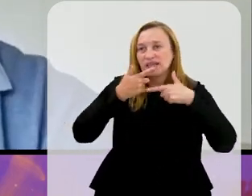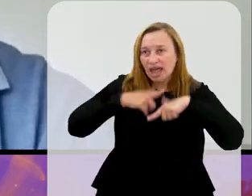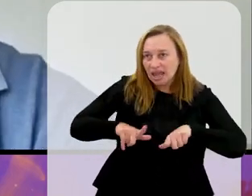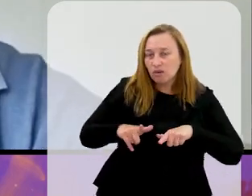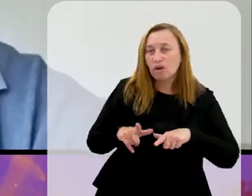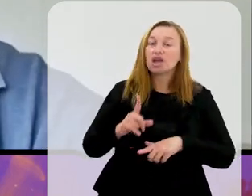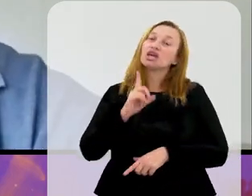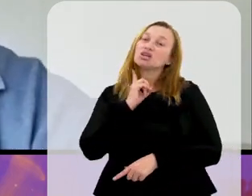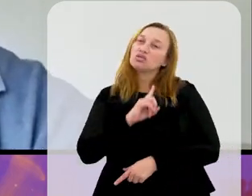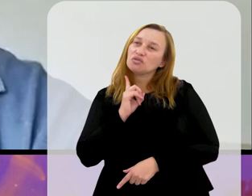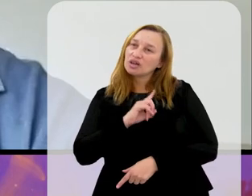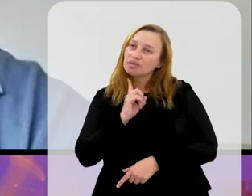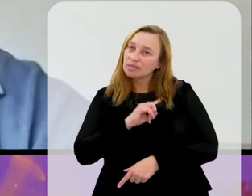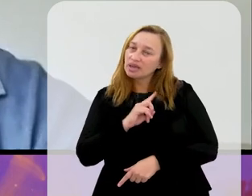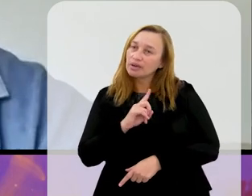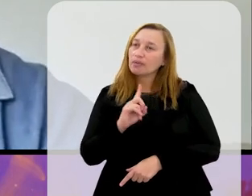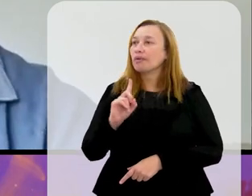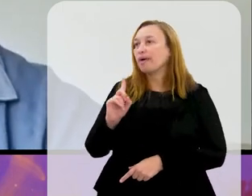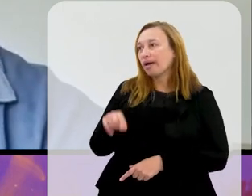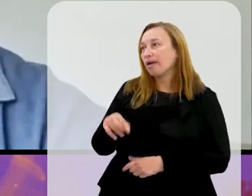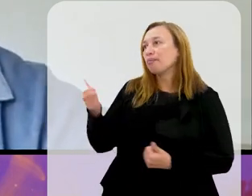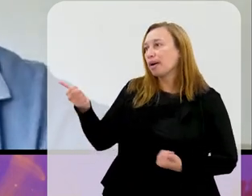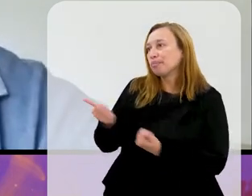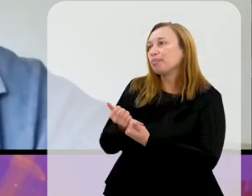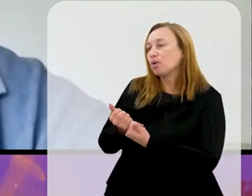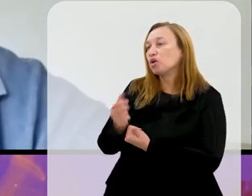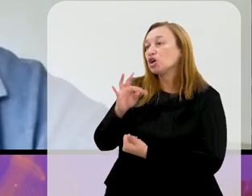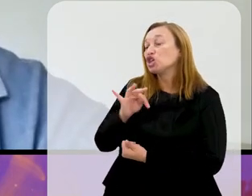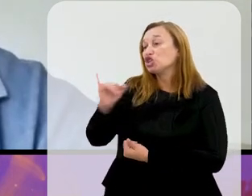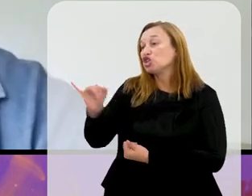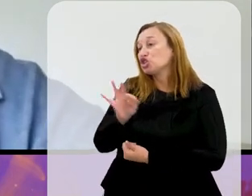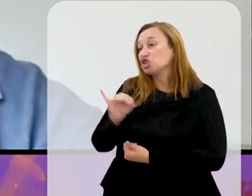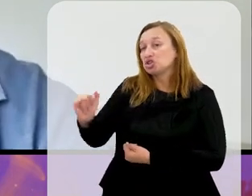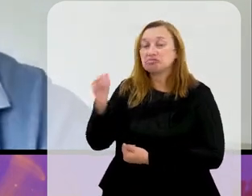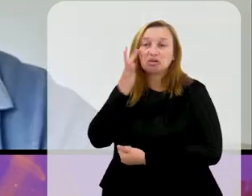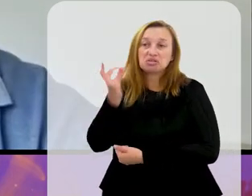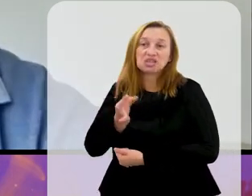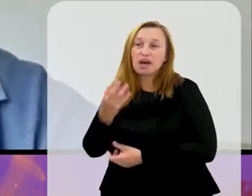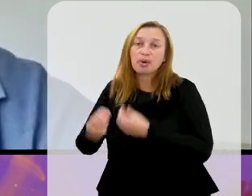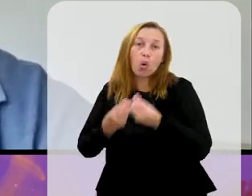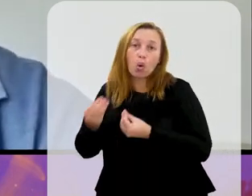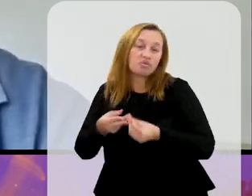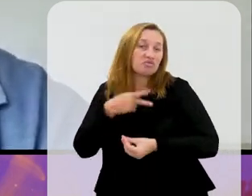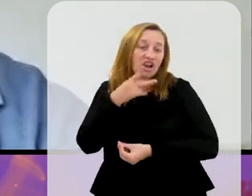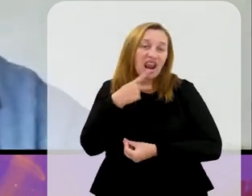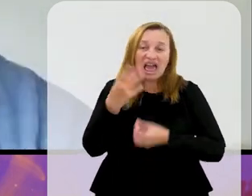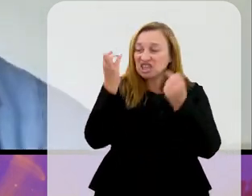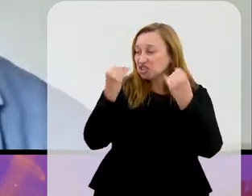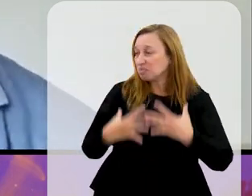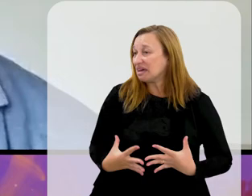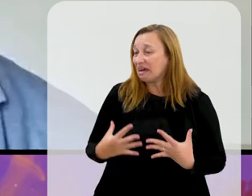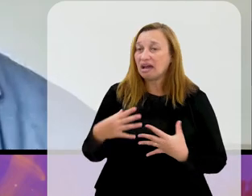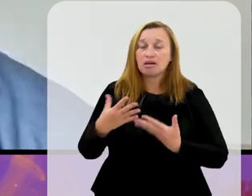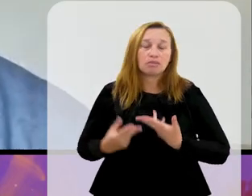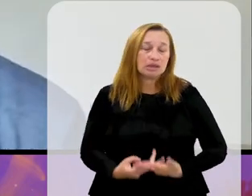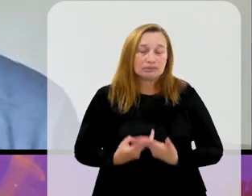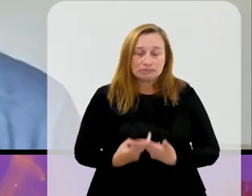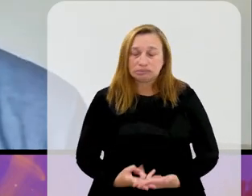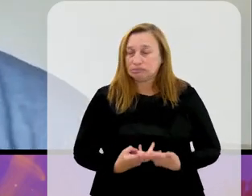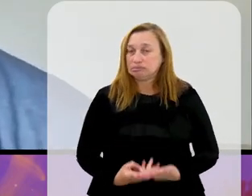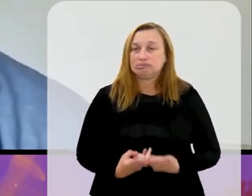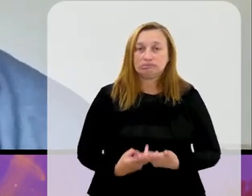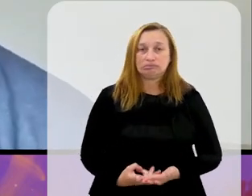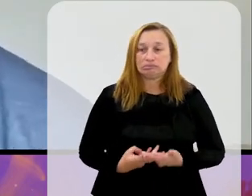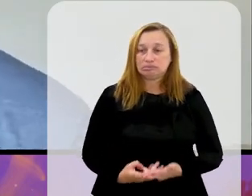E no caso do Flamengo, é mesmo uma muleta pro Chit que parece já meio sem paciência de ficar explicando muito as coisas